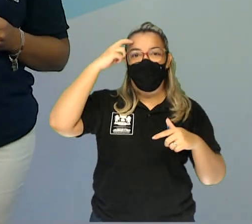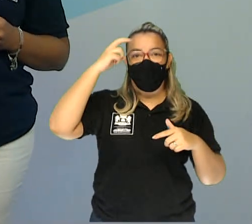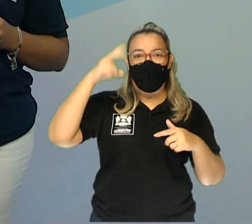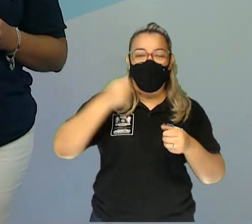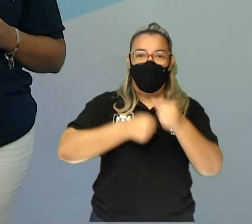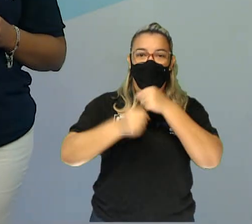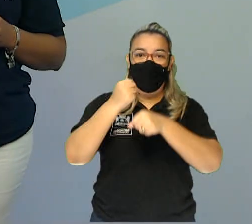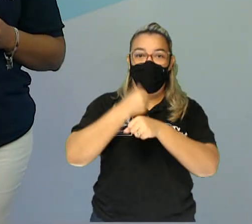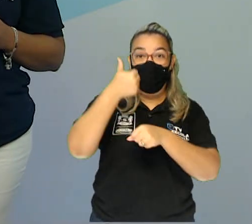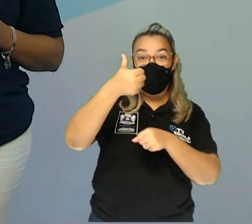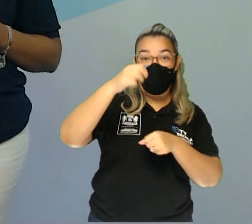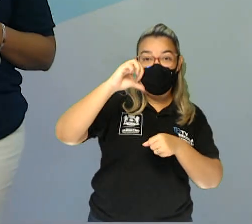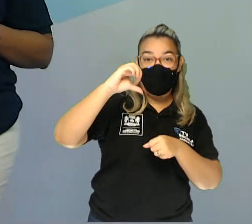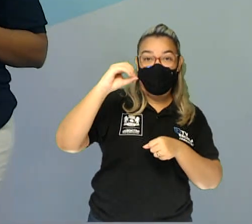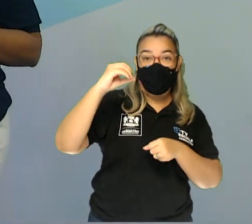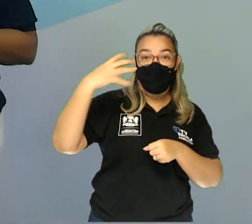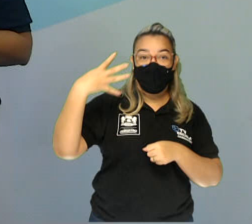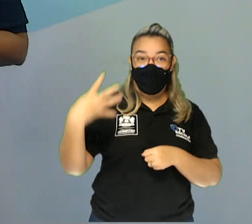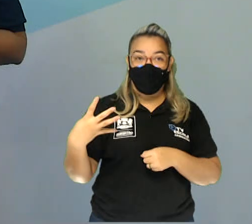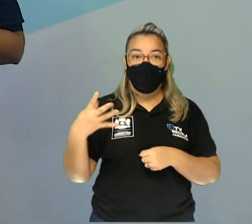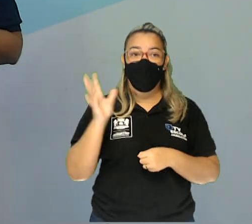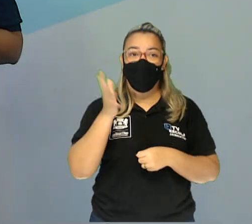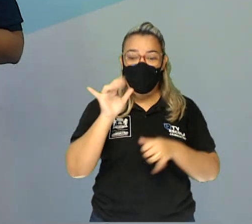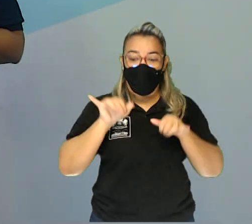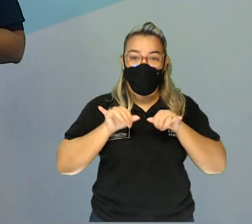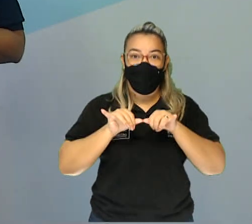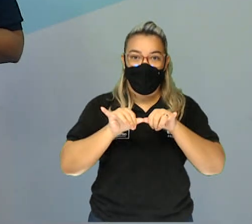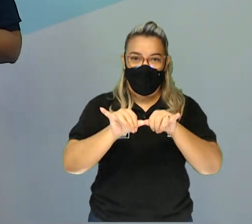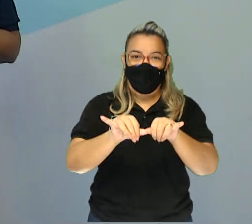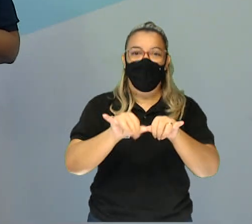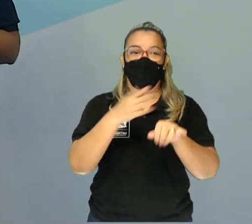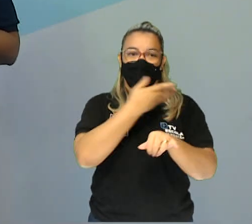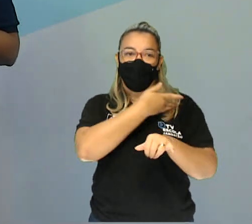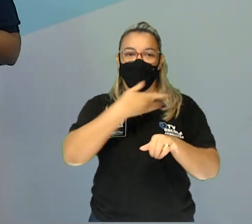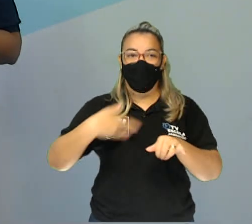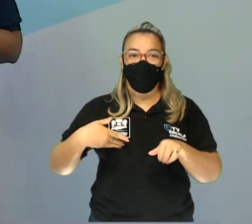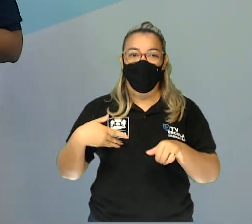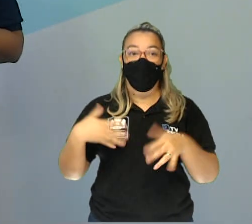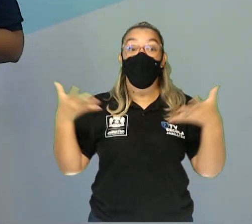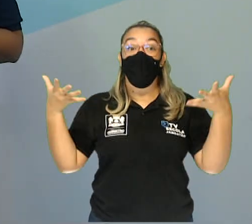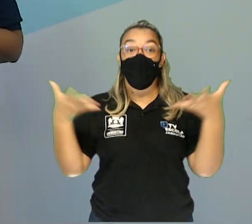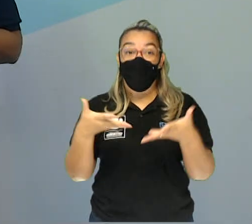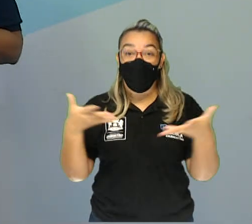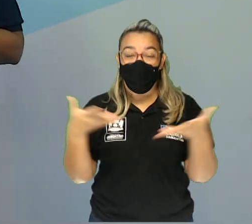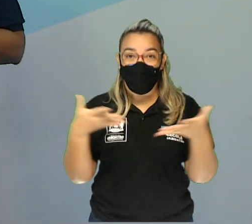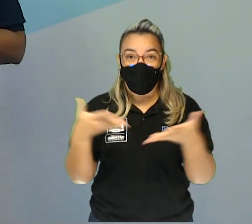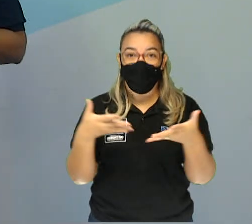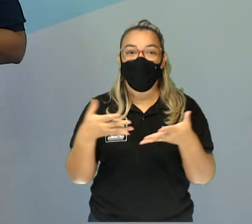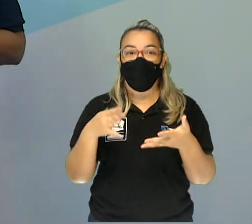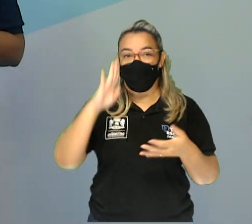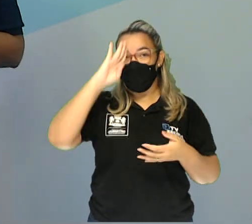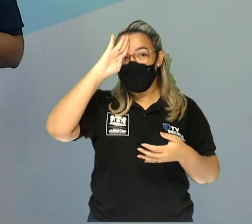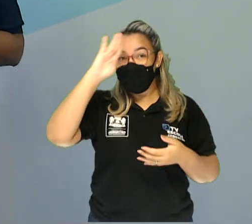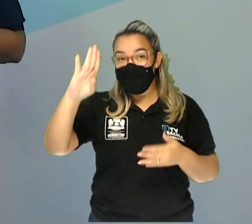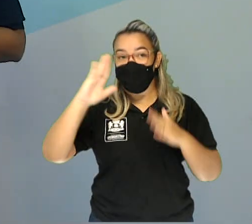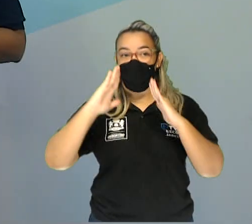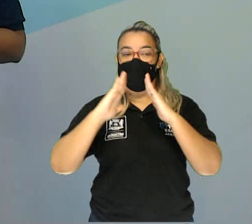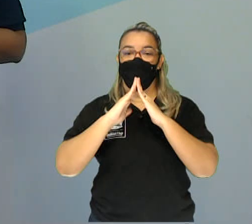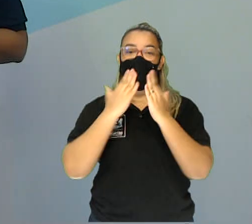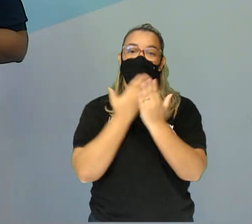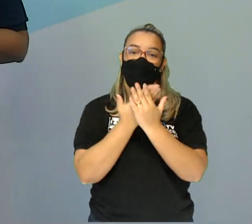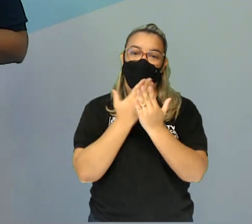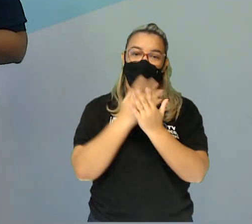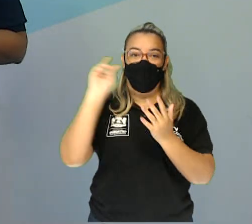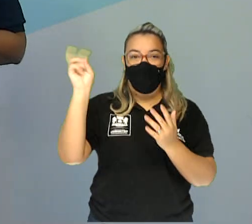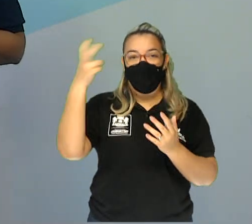1904, que já abrigou um mercado público inicialmente e hoje atende principalmente escolas com